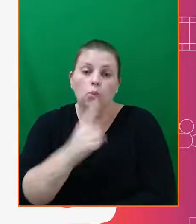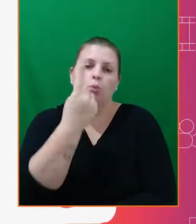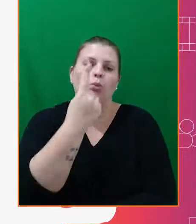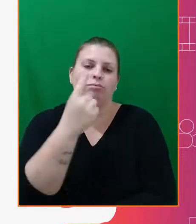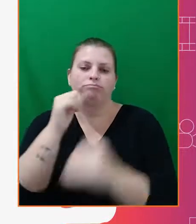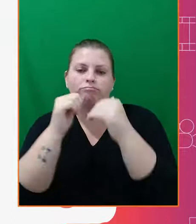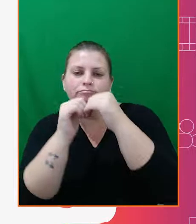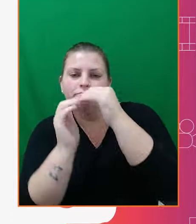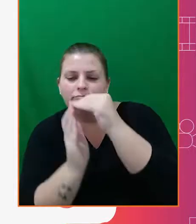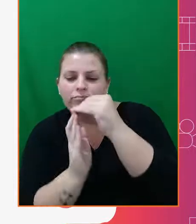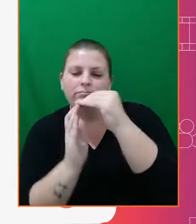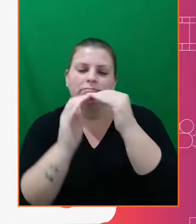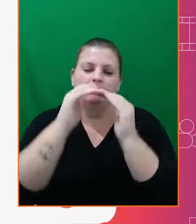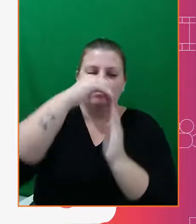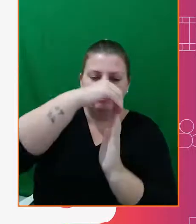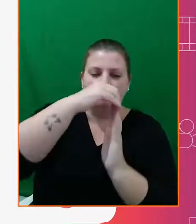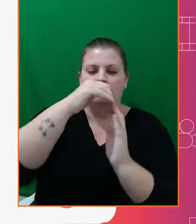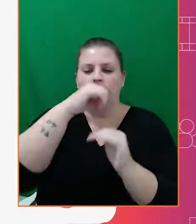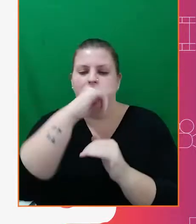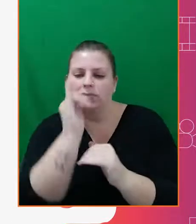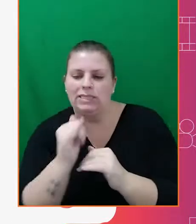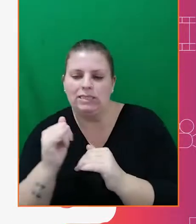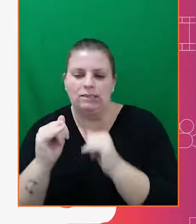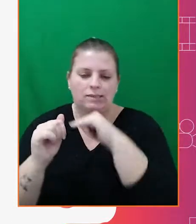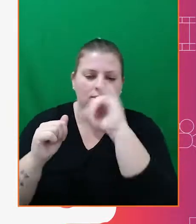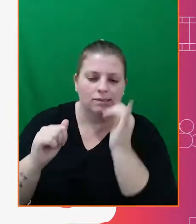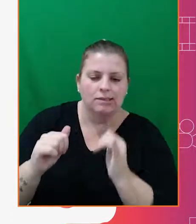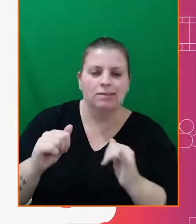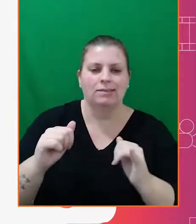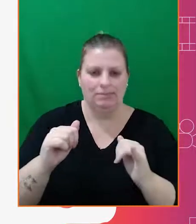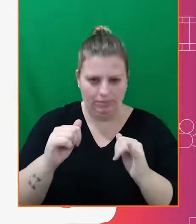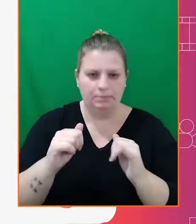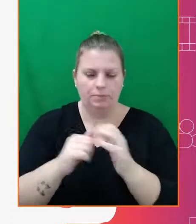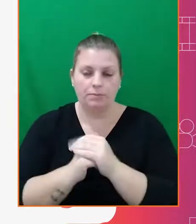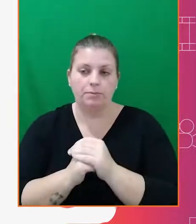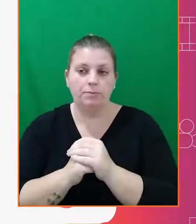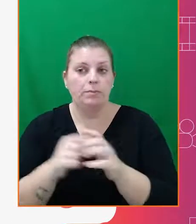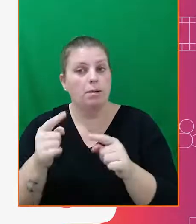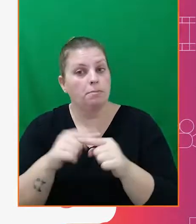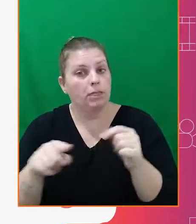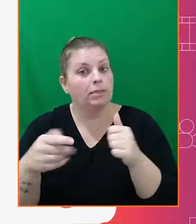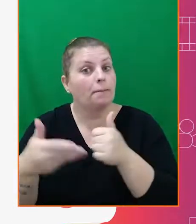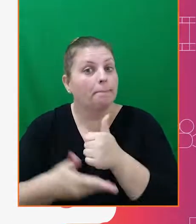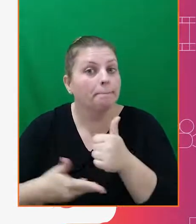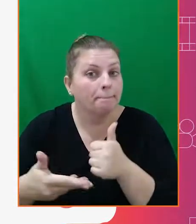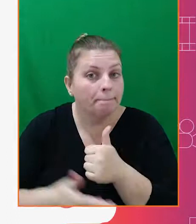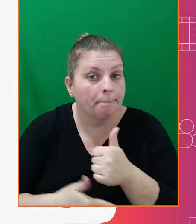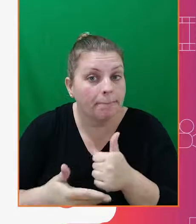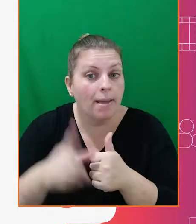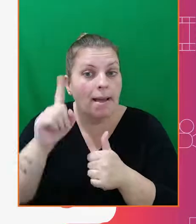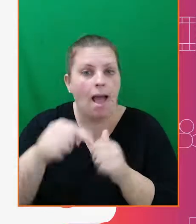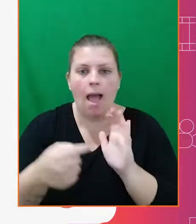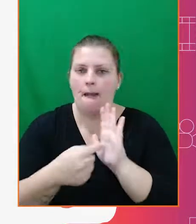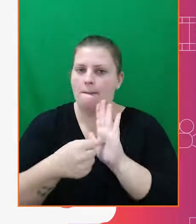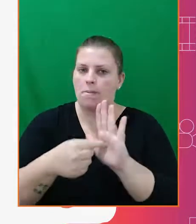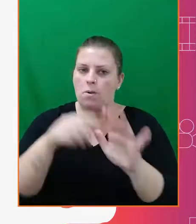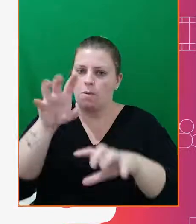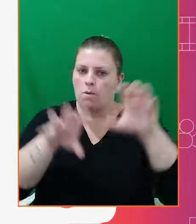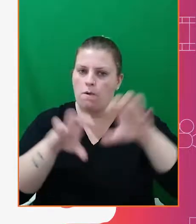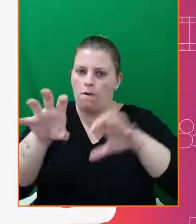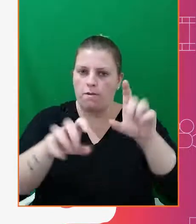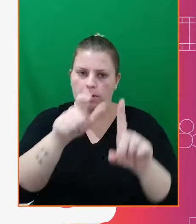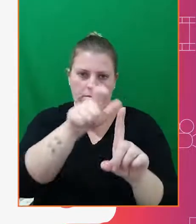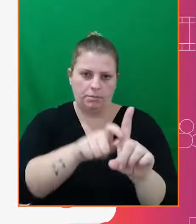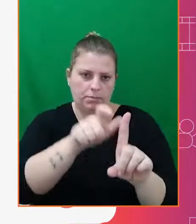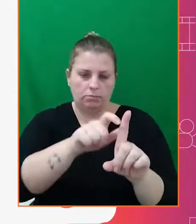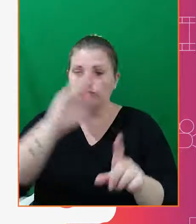para apenas uma linha de ação. Mas lembre-se que a ideia básica é demonstrar a ação